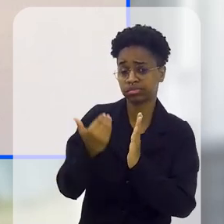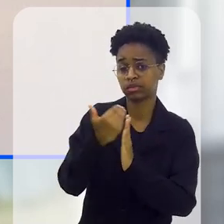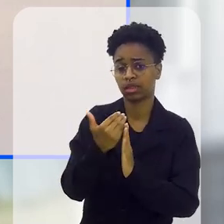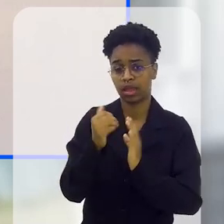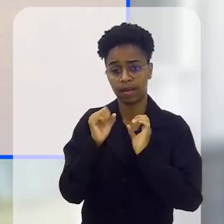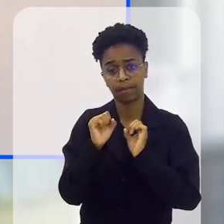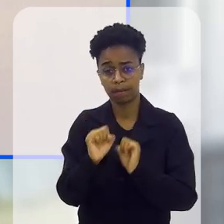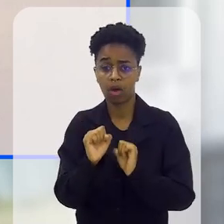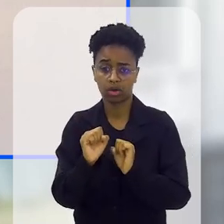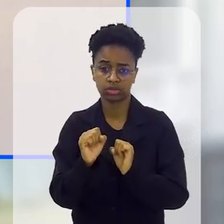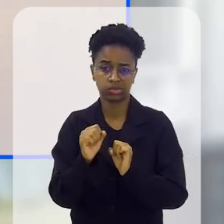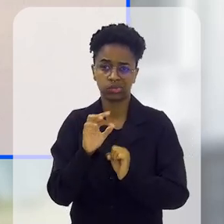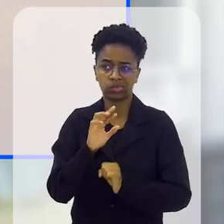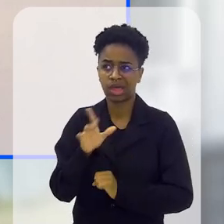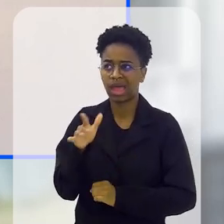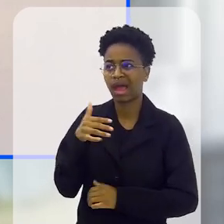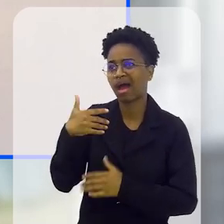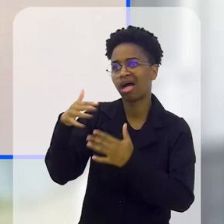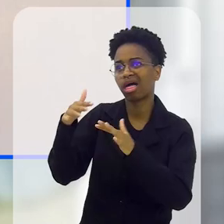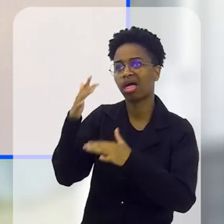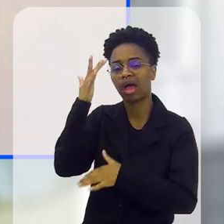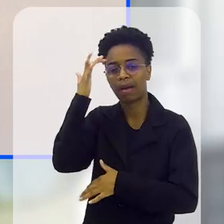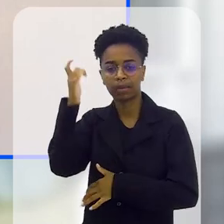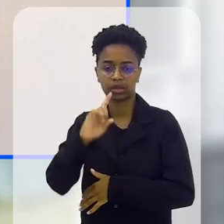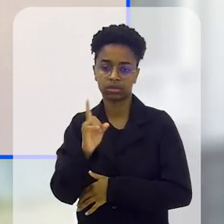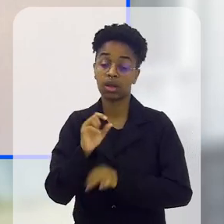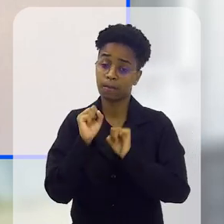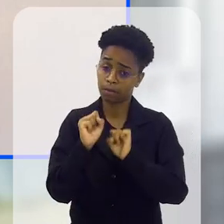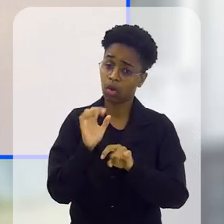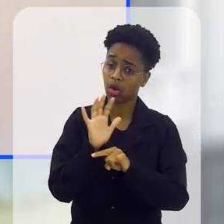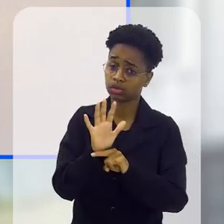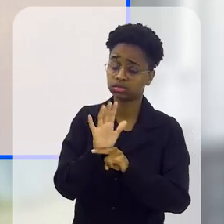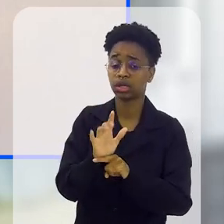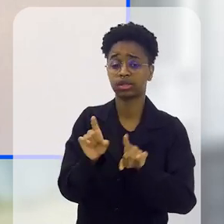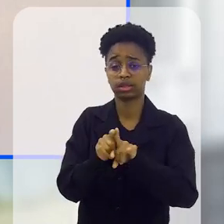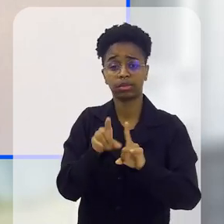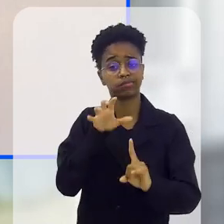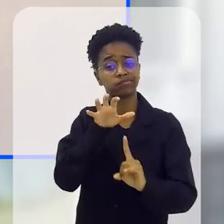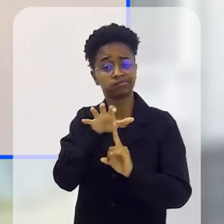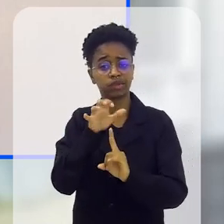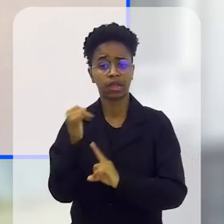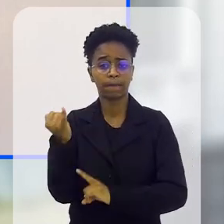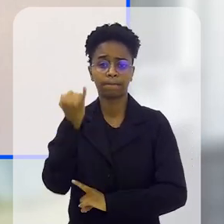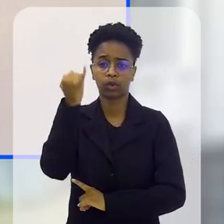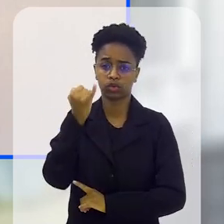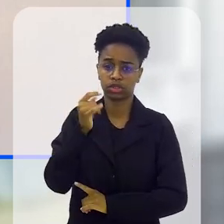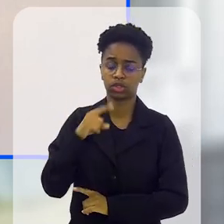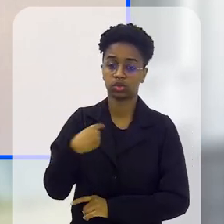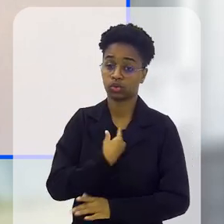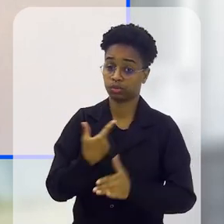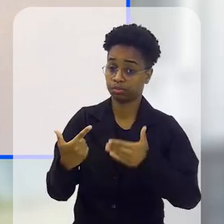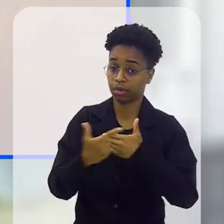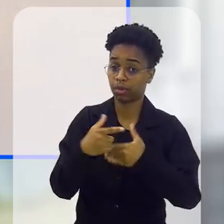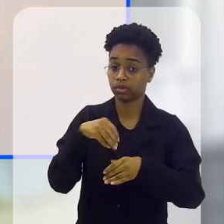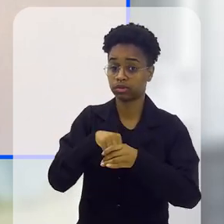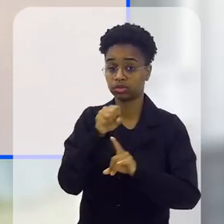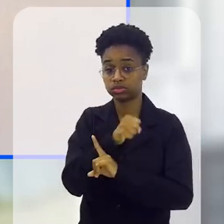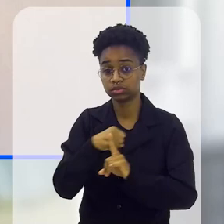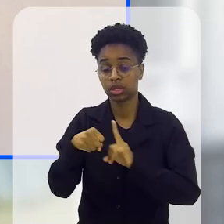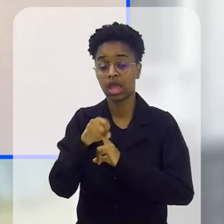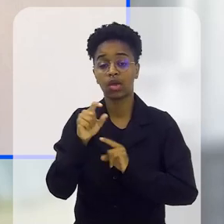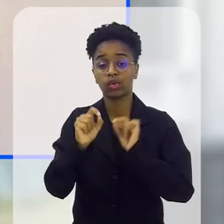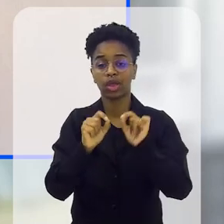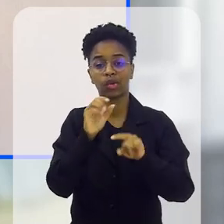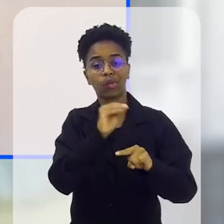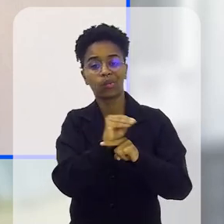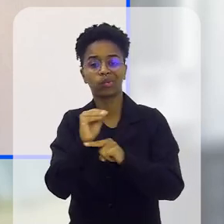para fazer, que é possível, faça, não deixa para amanhã, podendo ajudar, isso definitivamente tem um impacto muito importante. Então, o